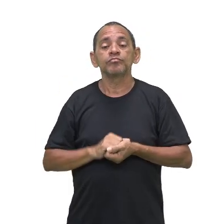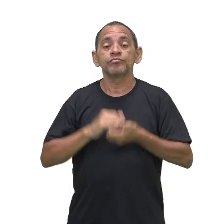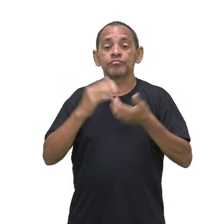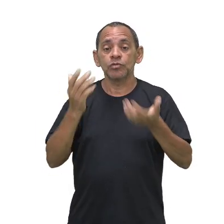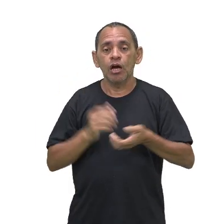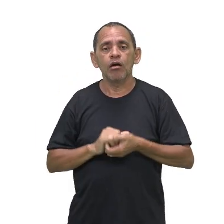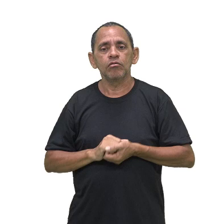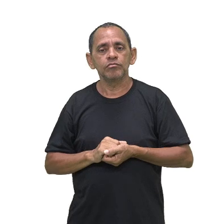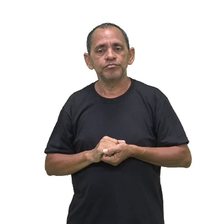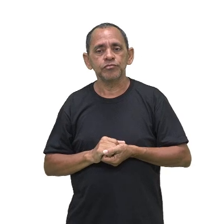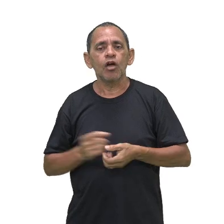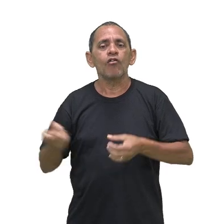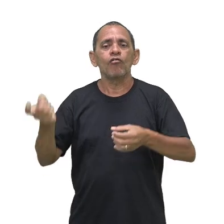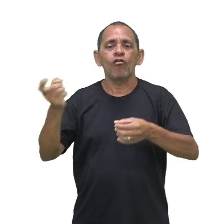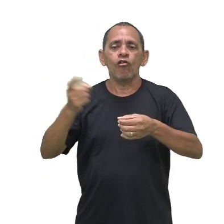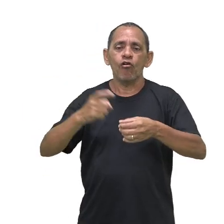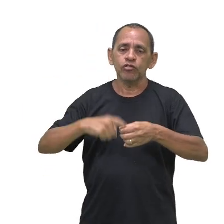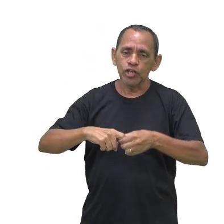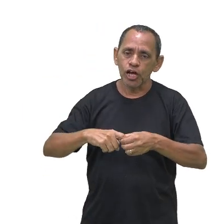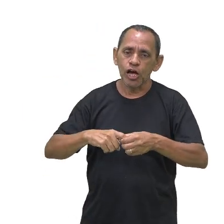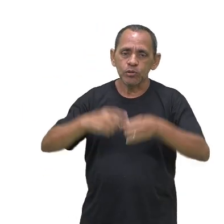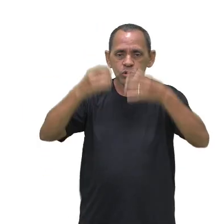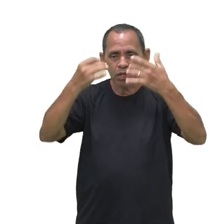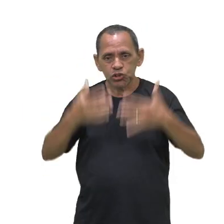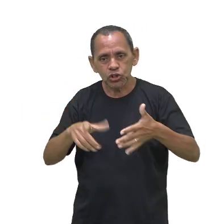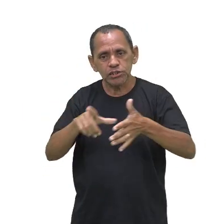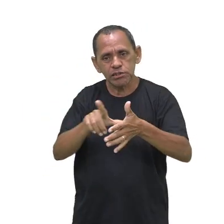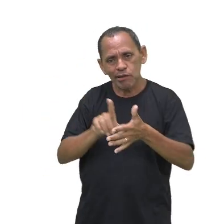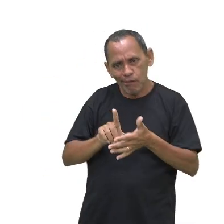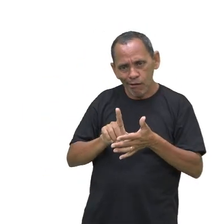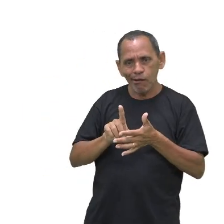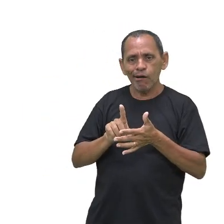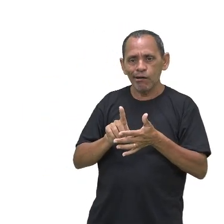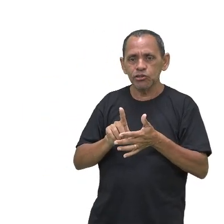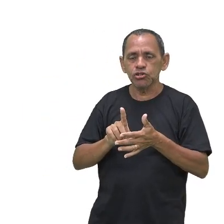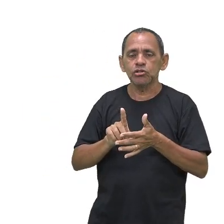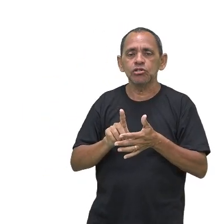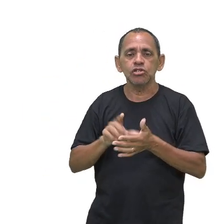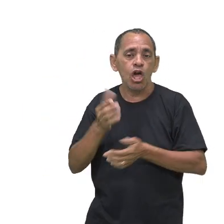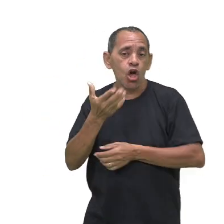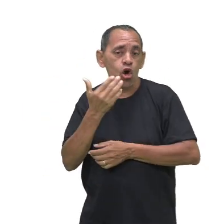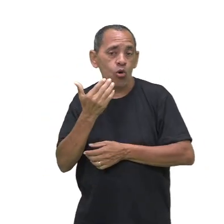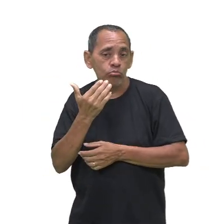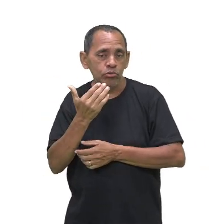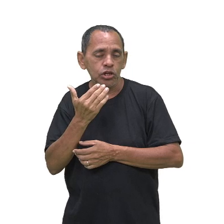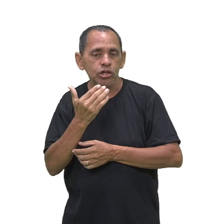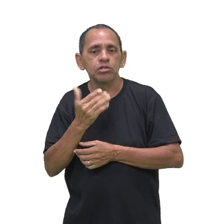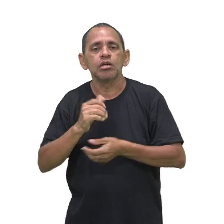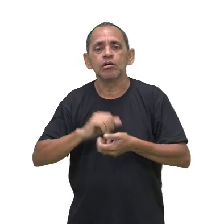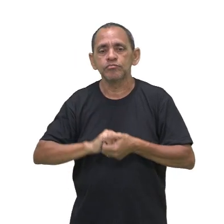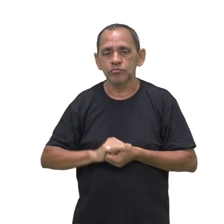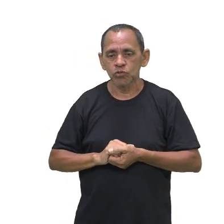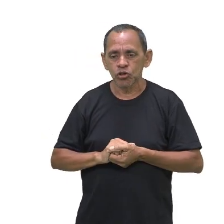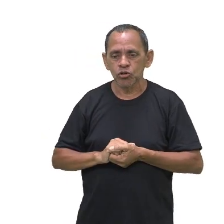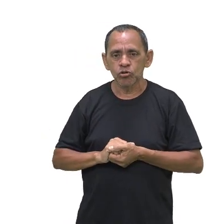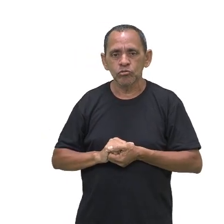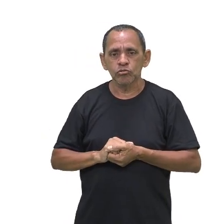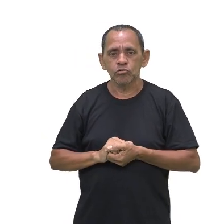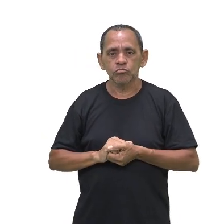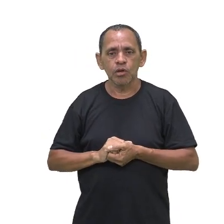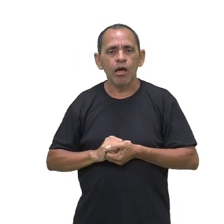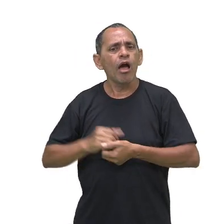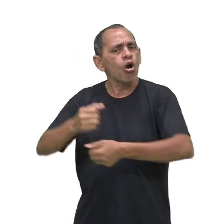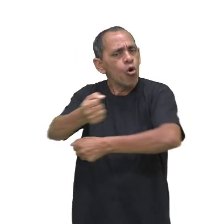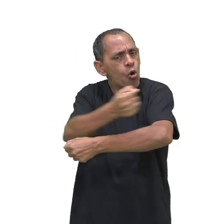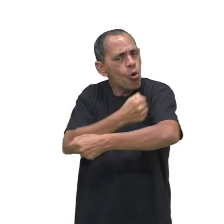falamos agora há pouco. As atividades gastronômicas, que é a comida, o prato que é muito característico de